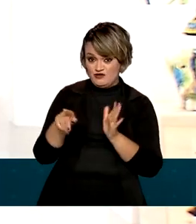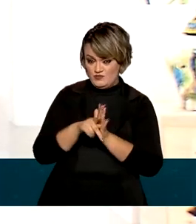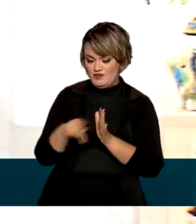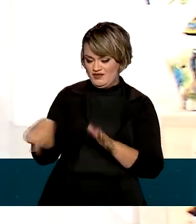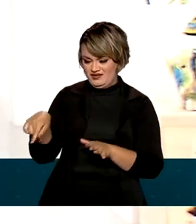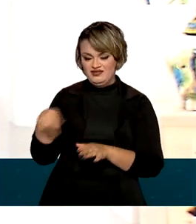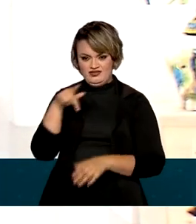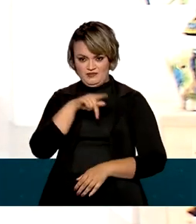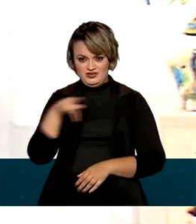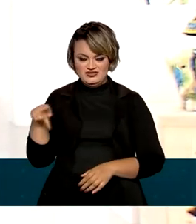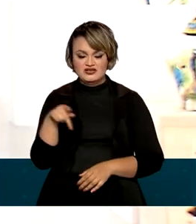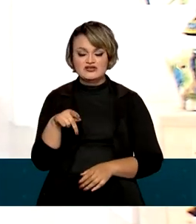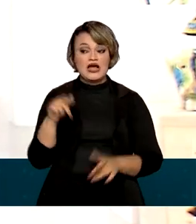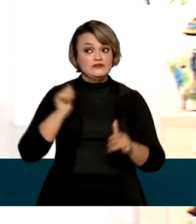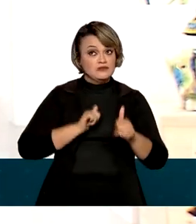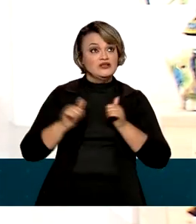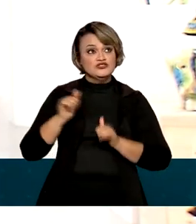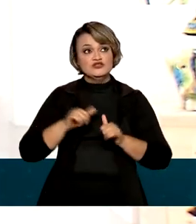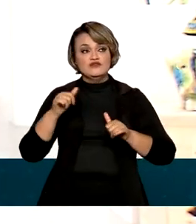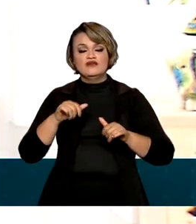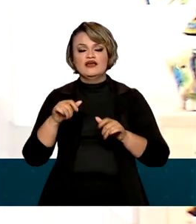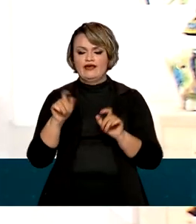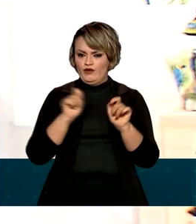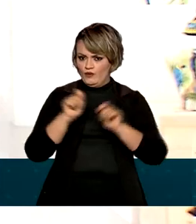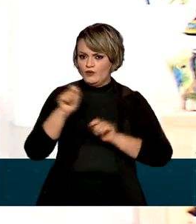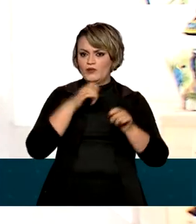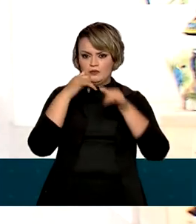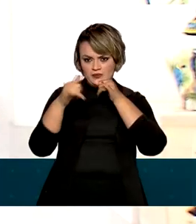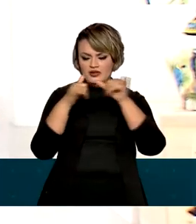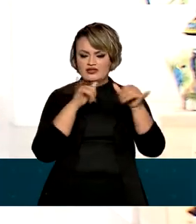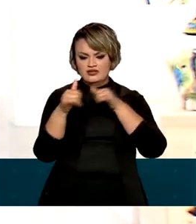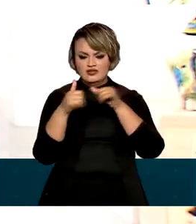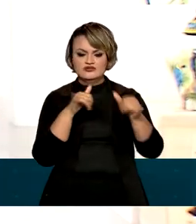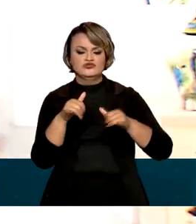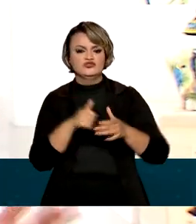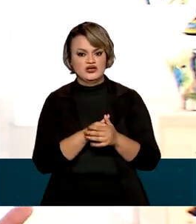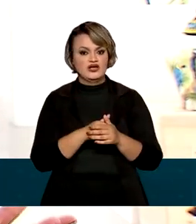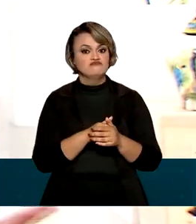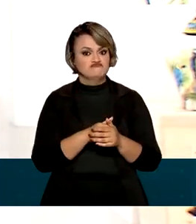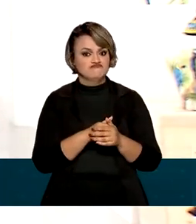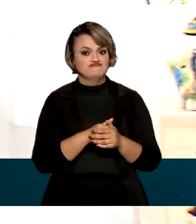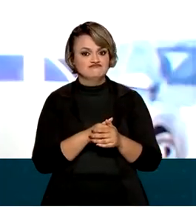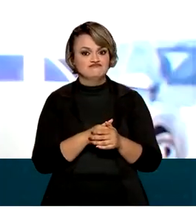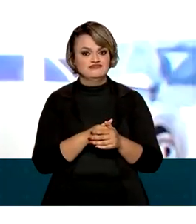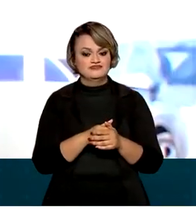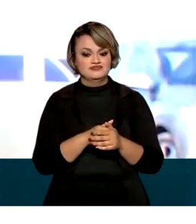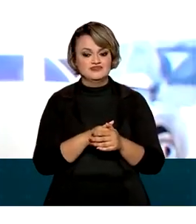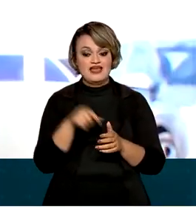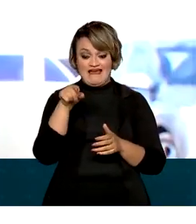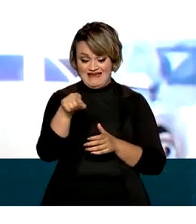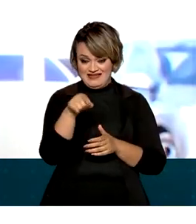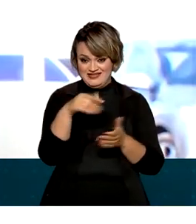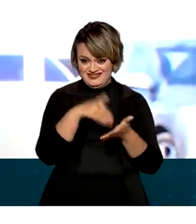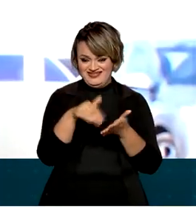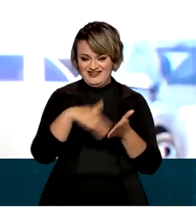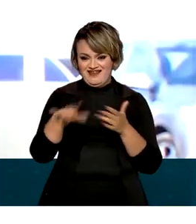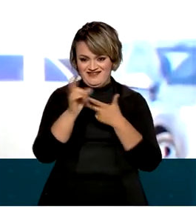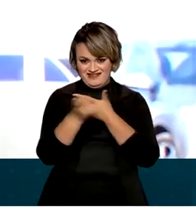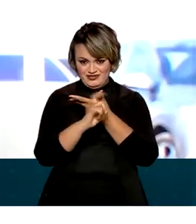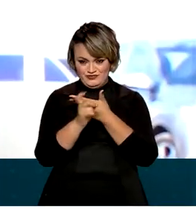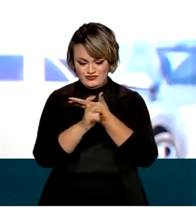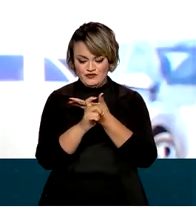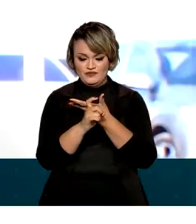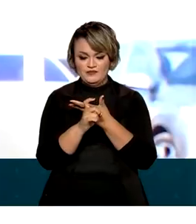da República, com isso, a expectativa é reduzir o consumo de energia elétrica e economizar. Para o secretário-executivo da